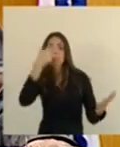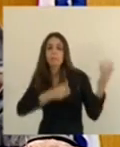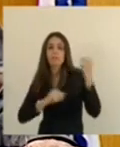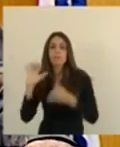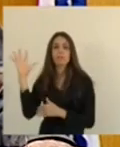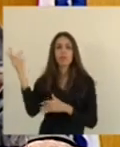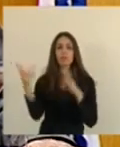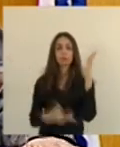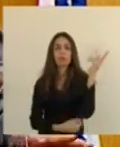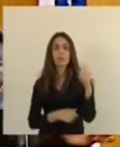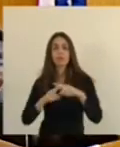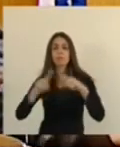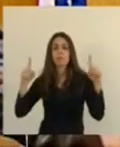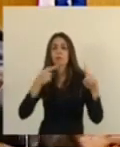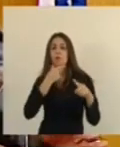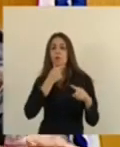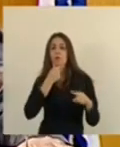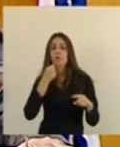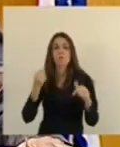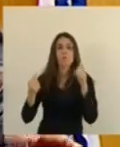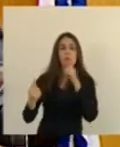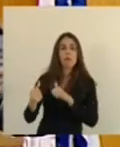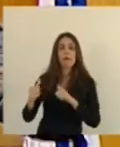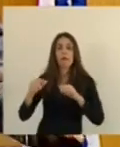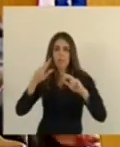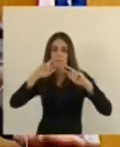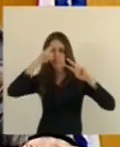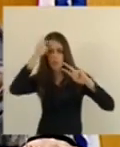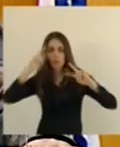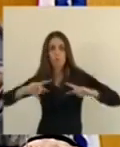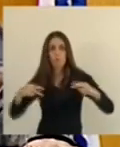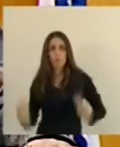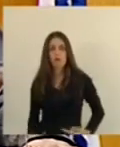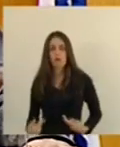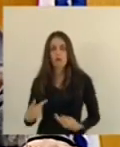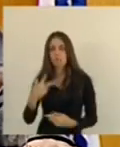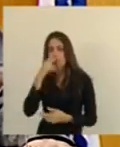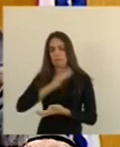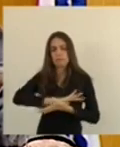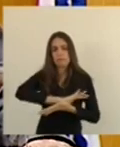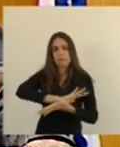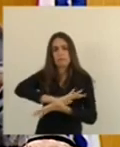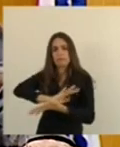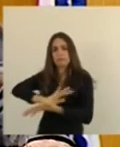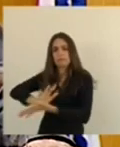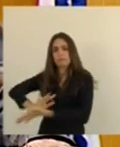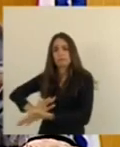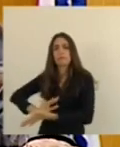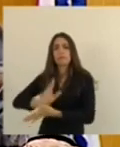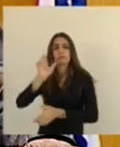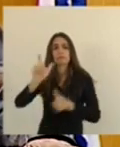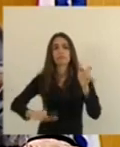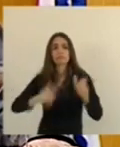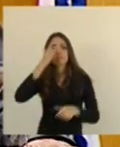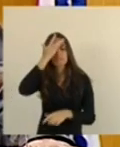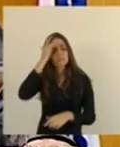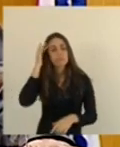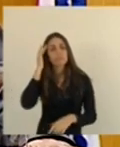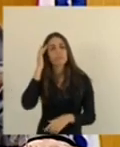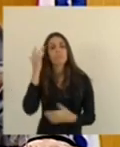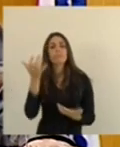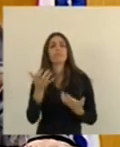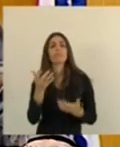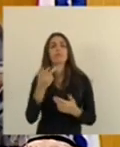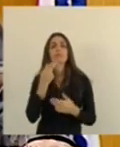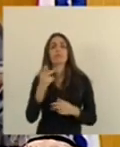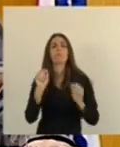consegue realmente destruir parte disso que foi oferecido à nossa cidade e à nossa população. Então, quero aqui